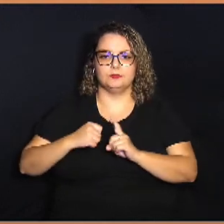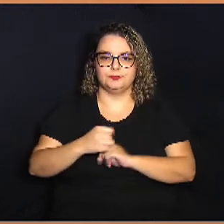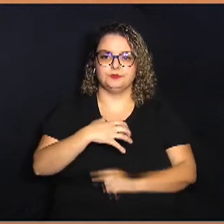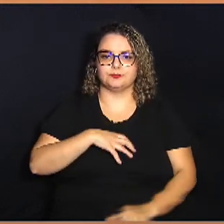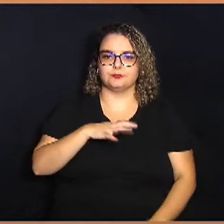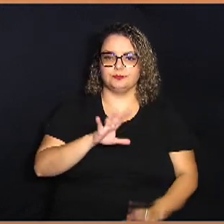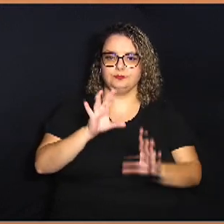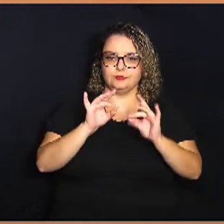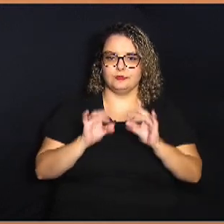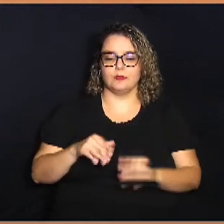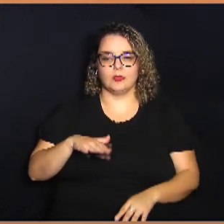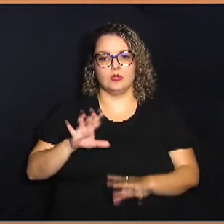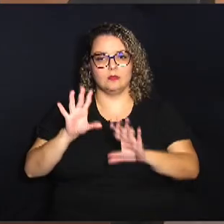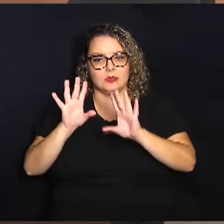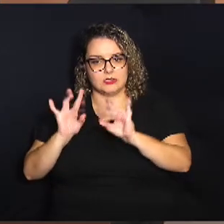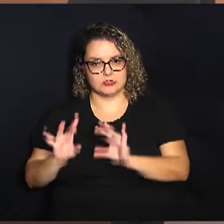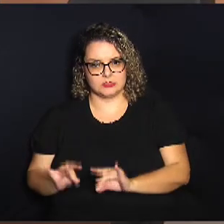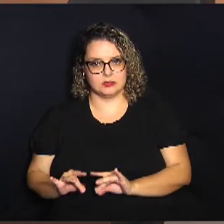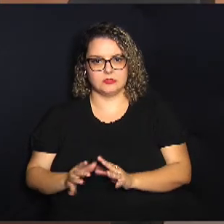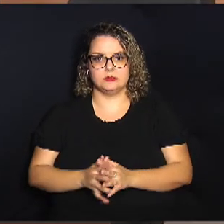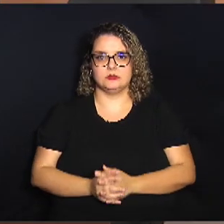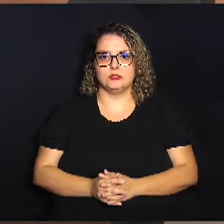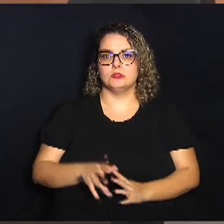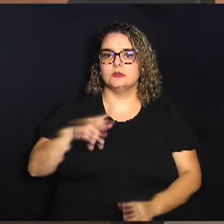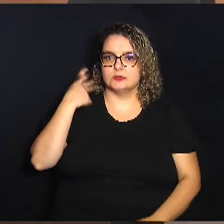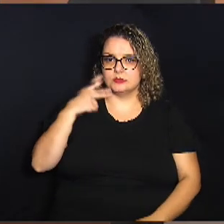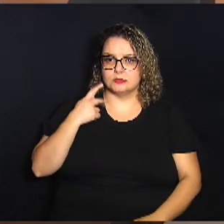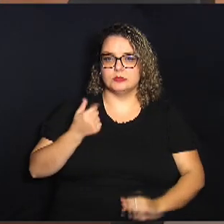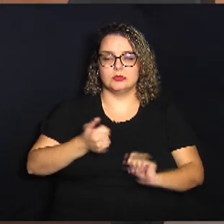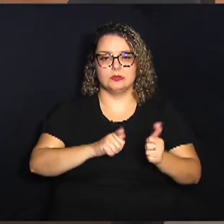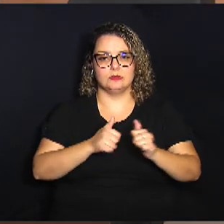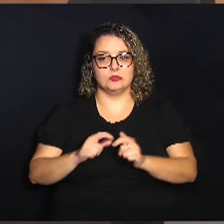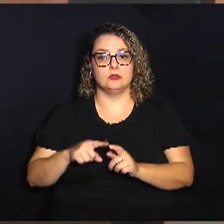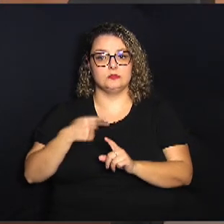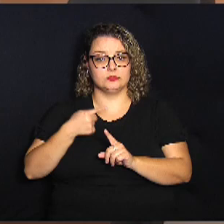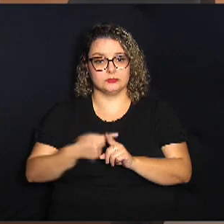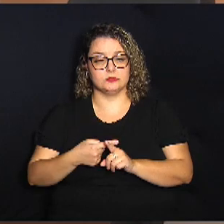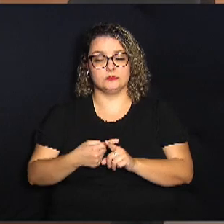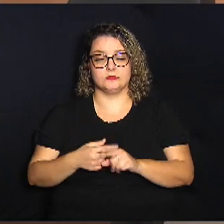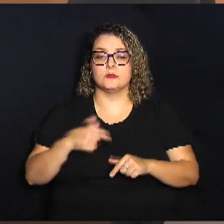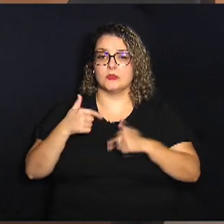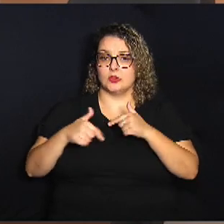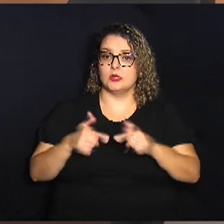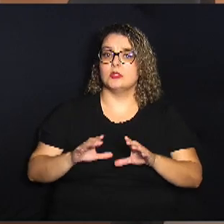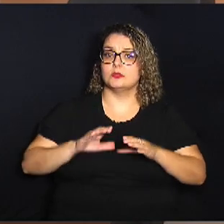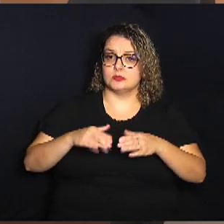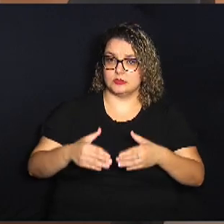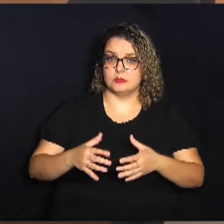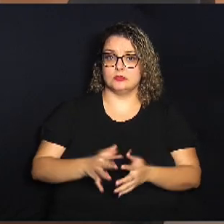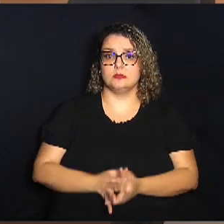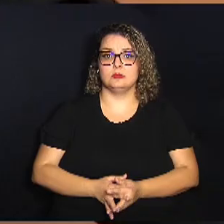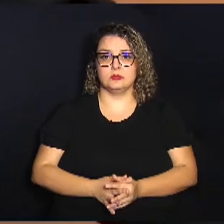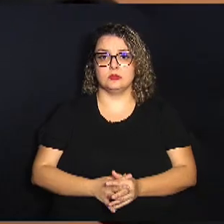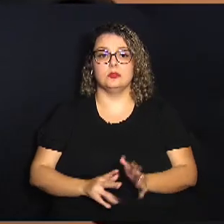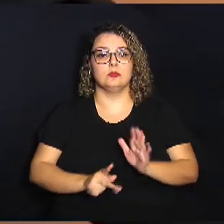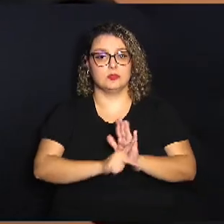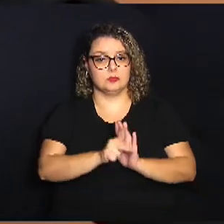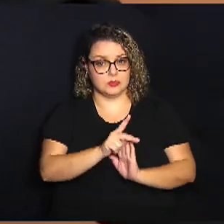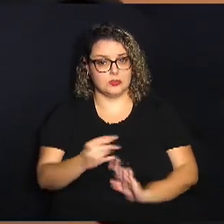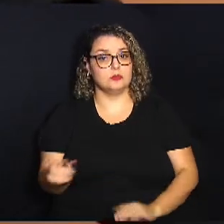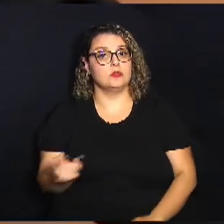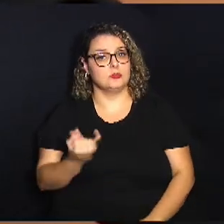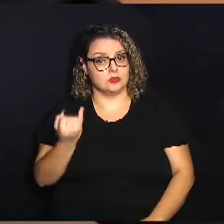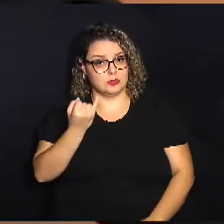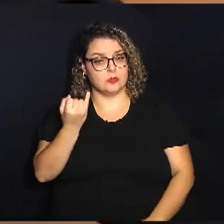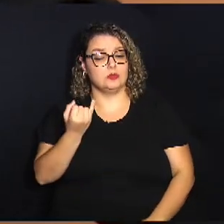especifica e da outras providências os vereadores avaliaram positivamente os trabalhos da comissão projetos importantíssimos